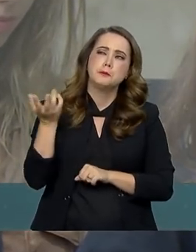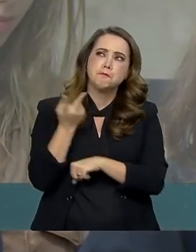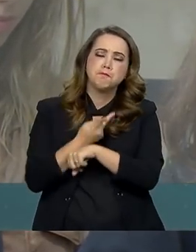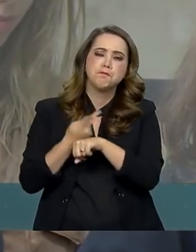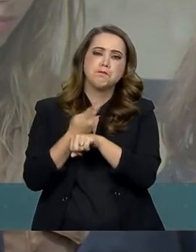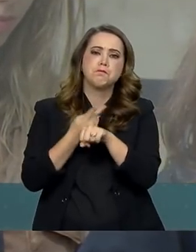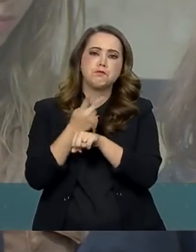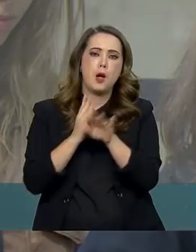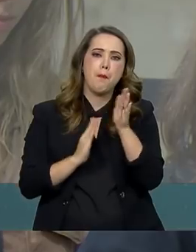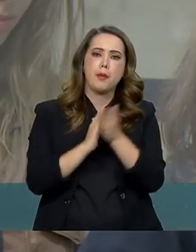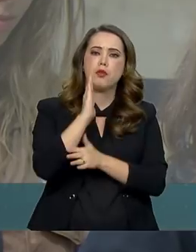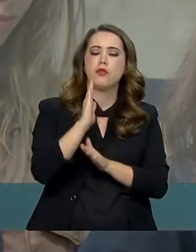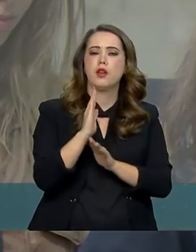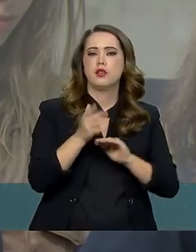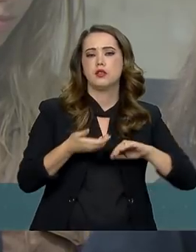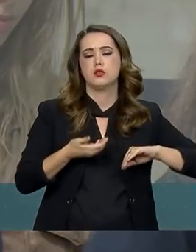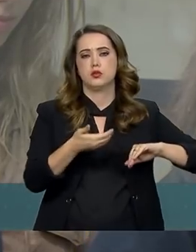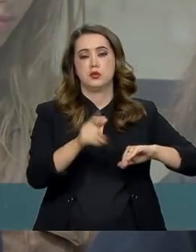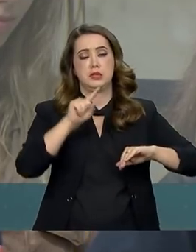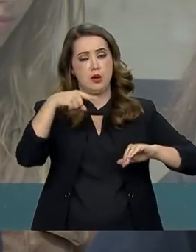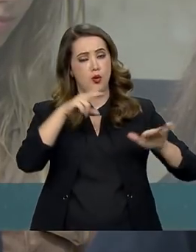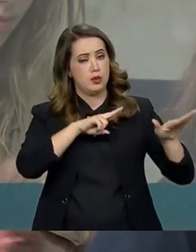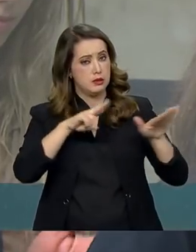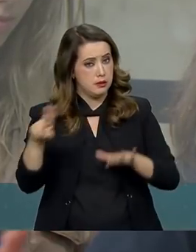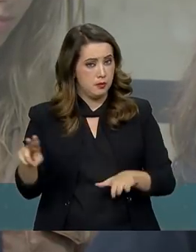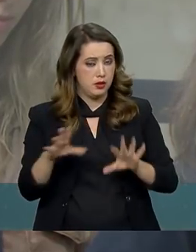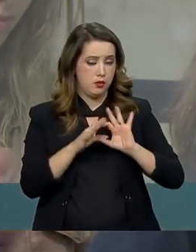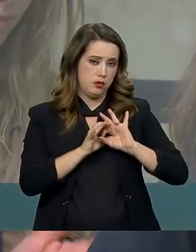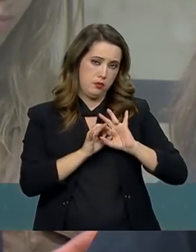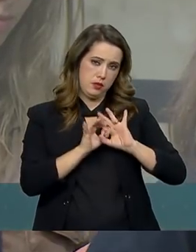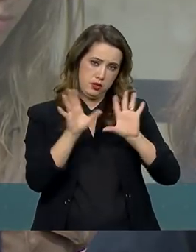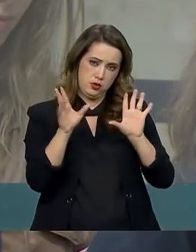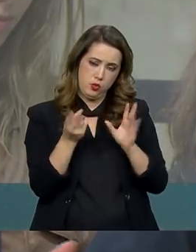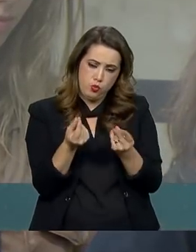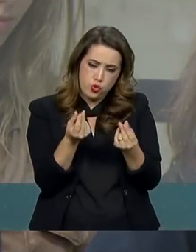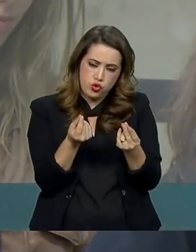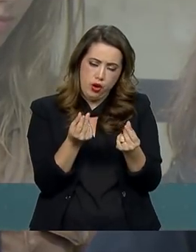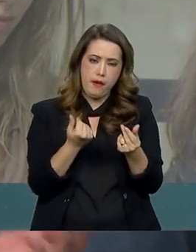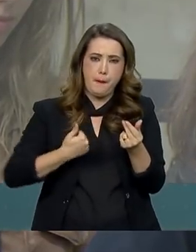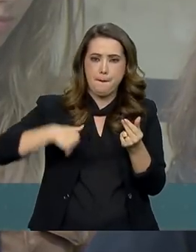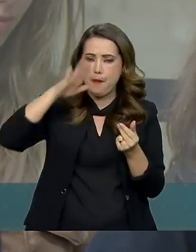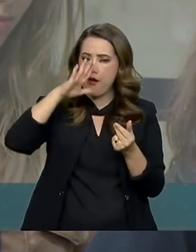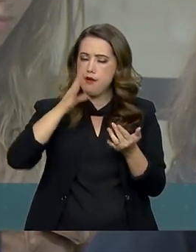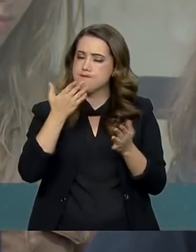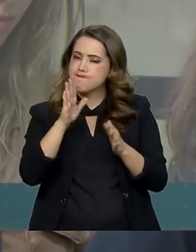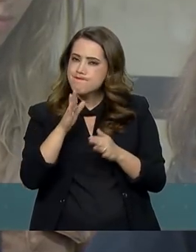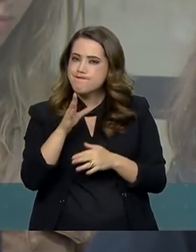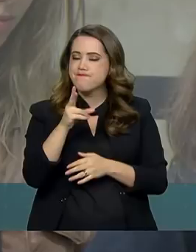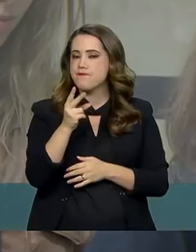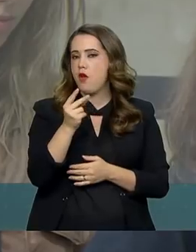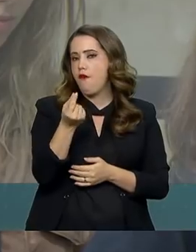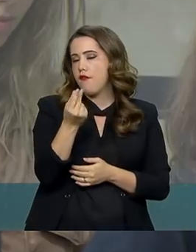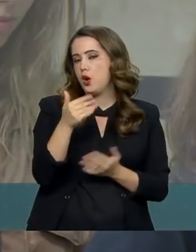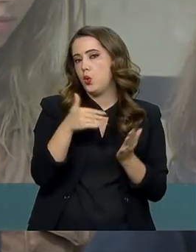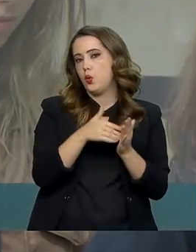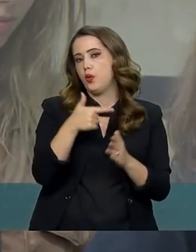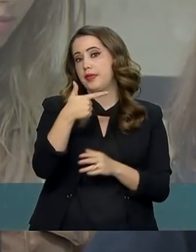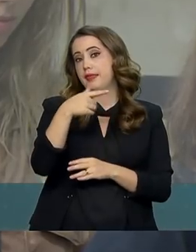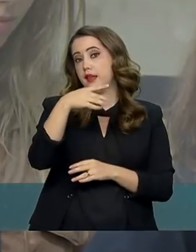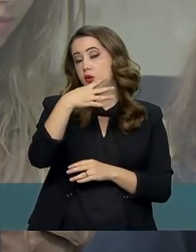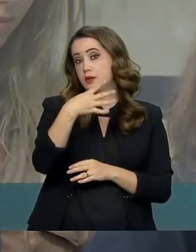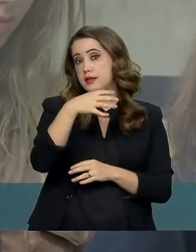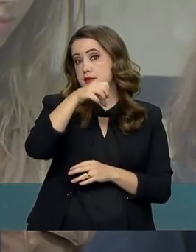ver aprovado no Congresso nas próximas semanas uma autorização para um crédito suplementar no valor de até 249